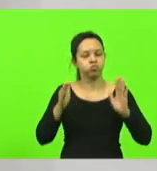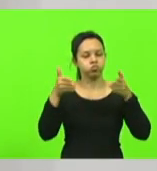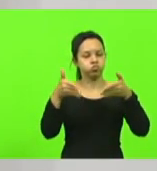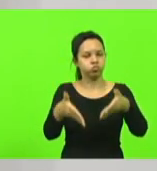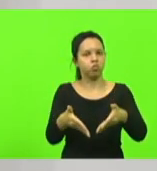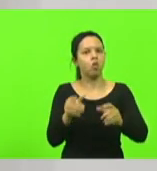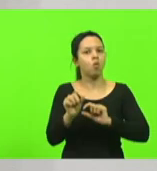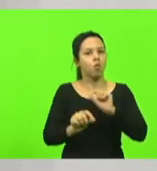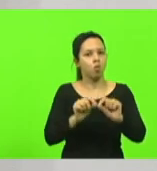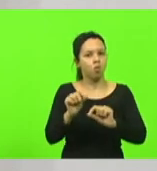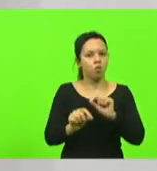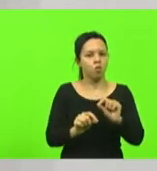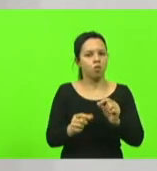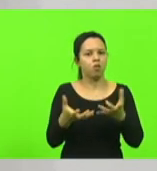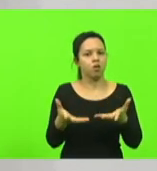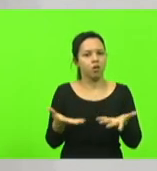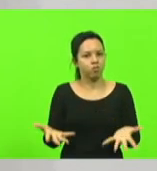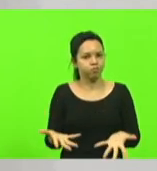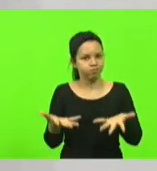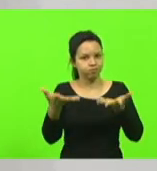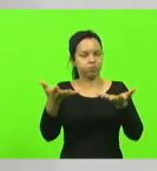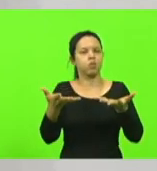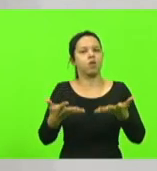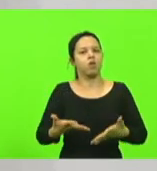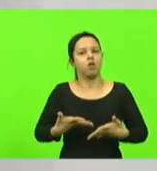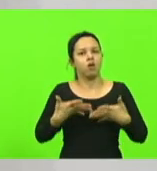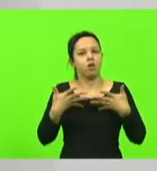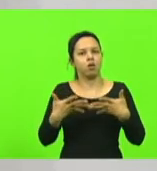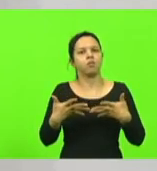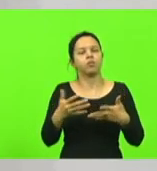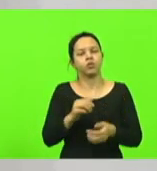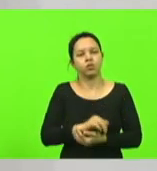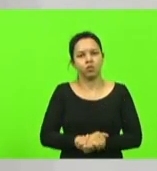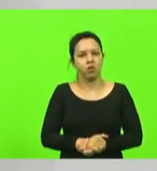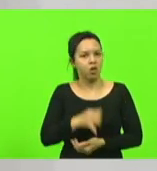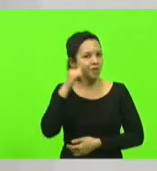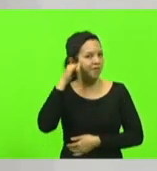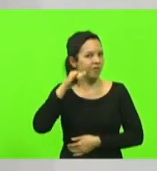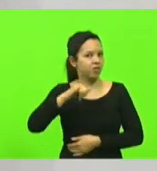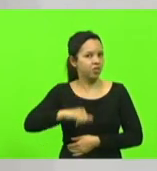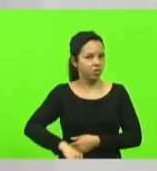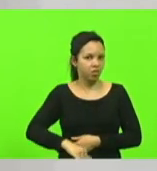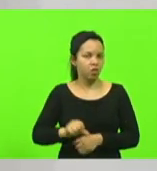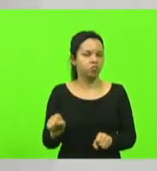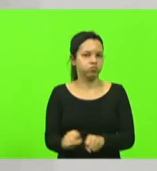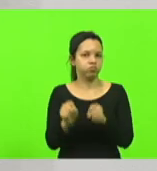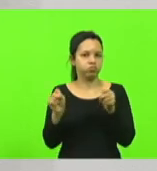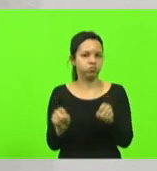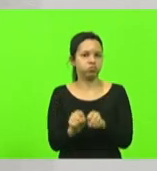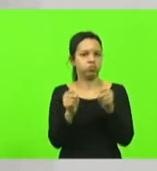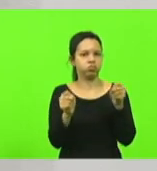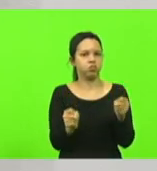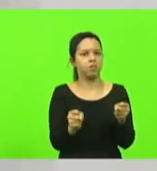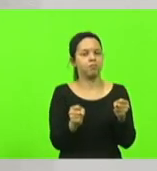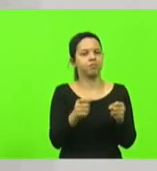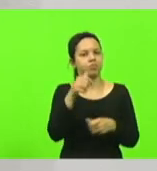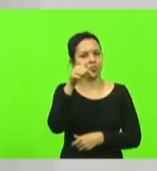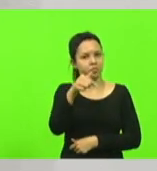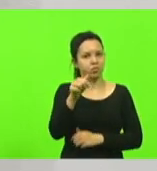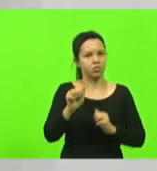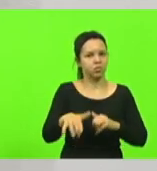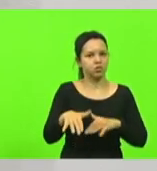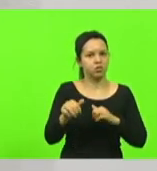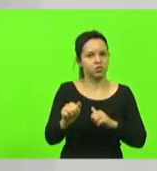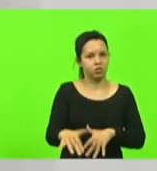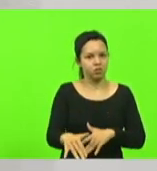tentar arrefecer os ânimos e evitar estragos pós 7 de setembro patriotismo